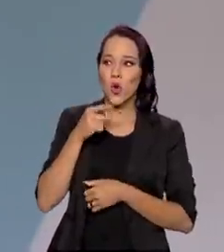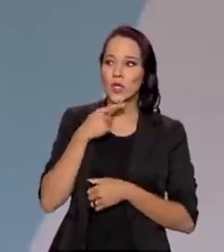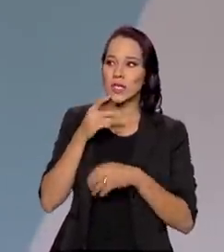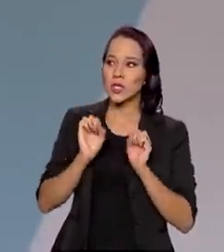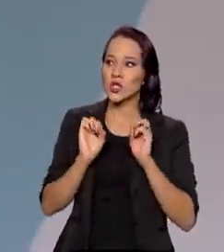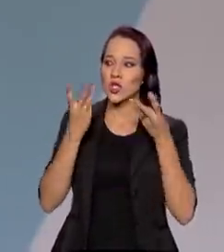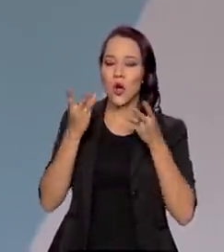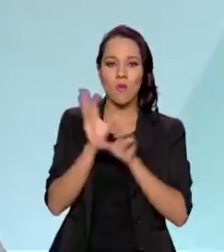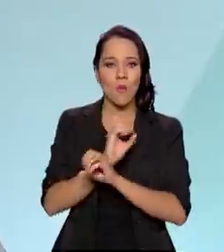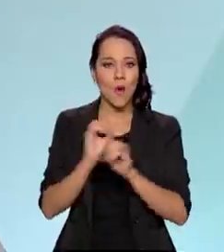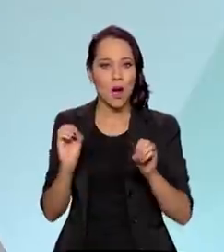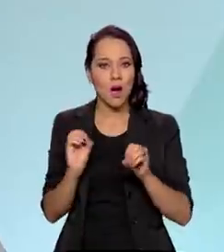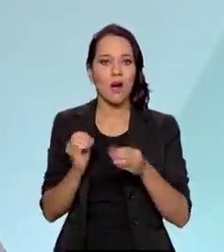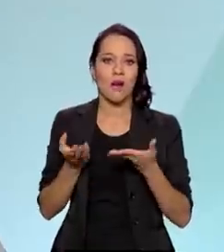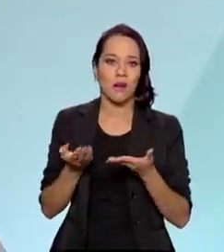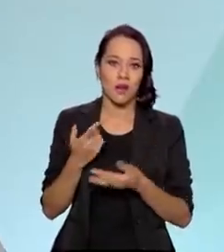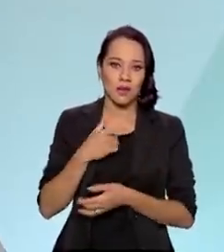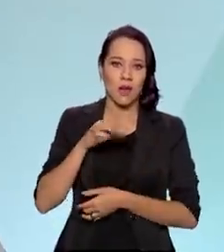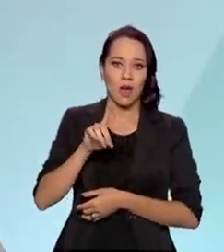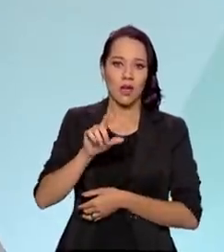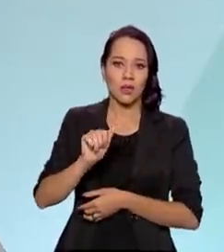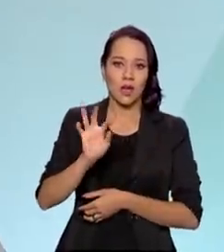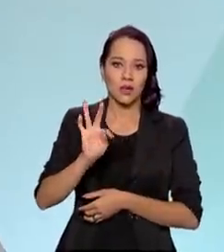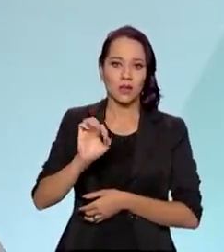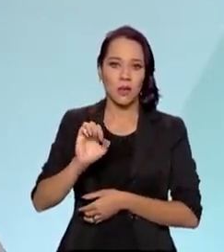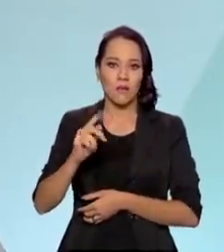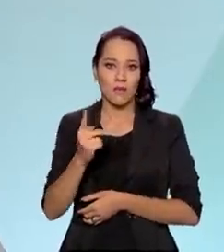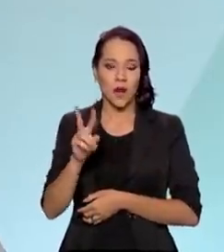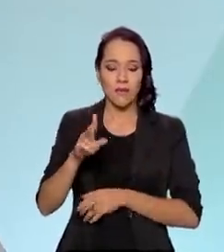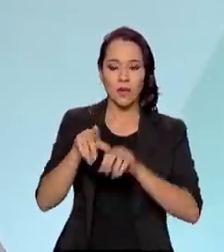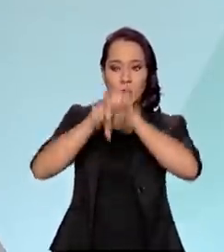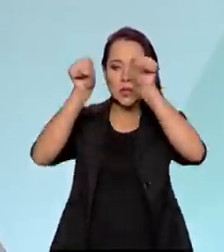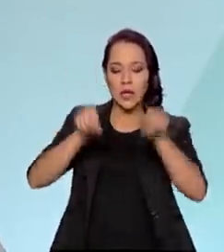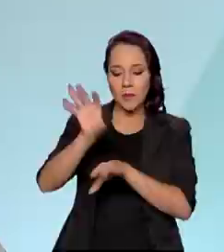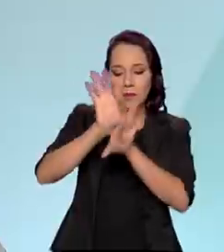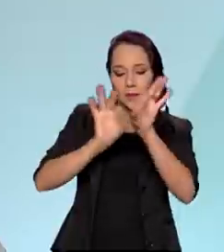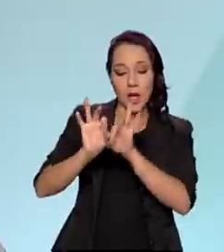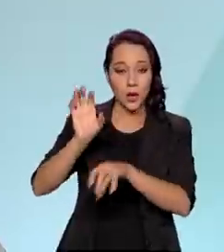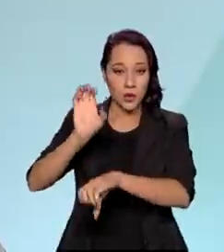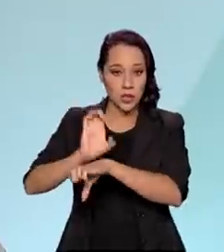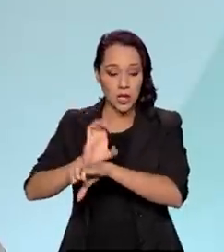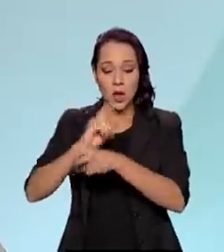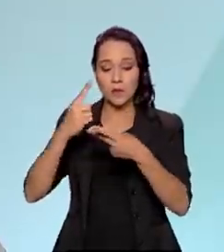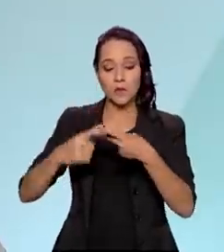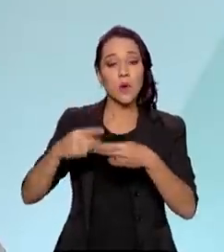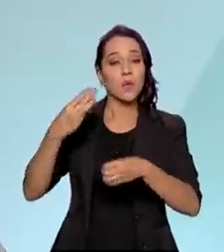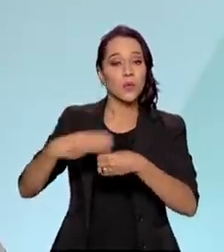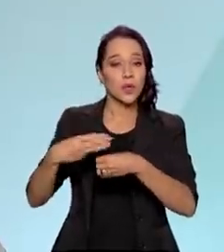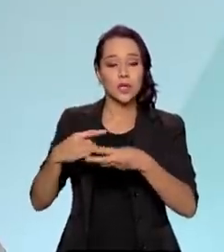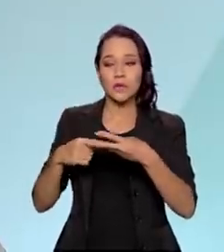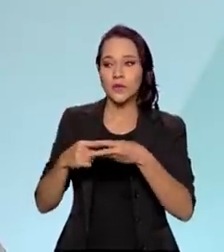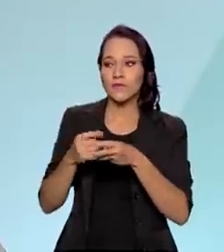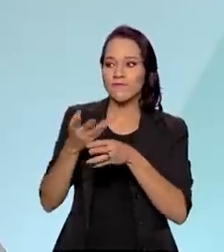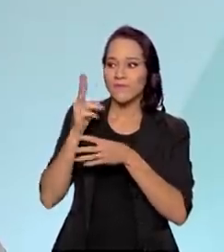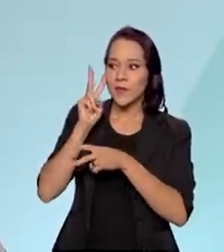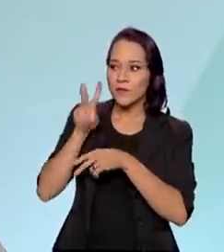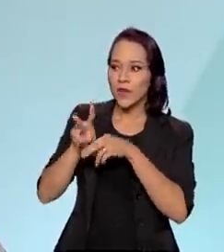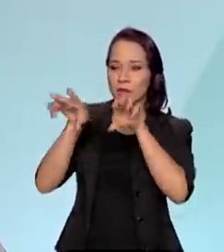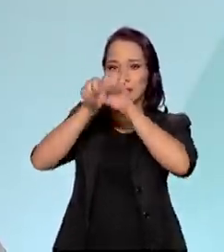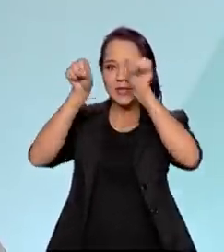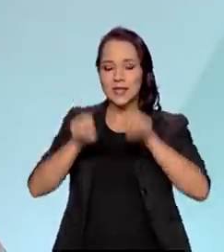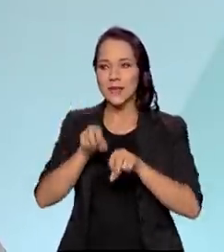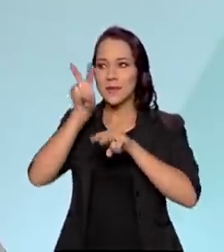porque não tinham mais shows, então, a Dataprev fez um sistema que permitia que os estados, os municípios, acessassem esse sistema e